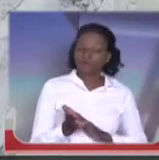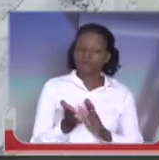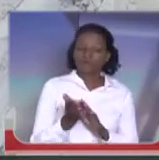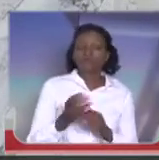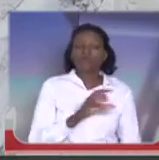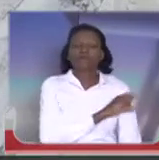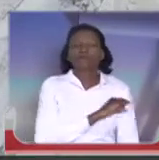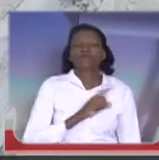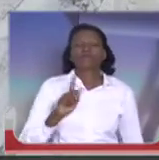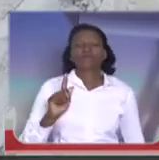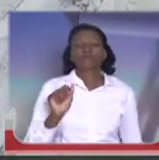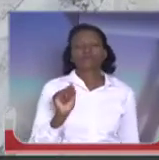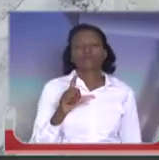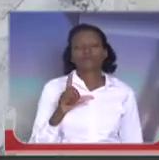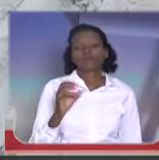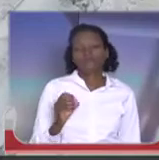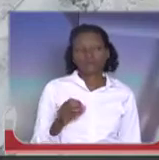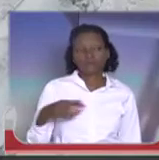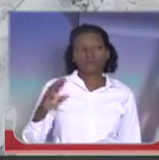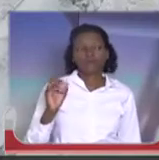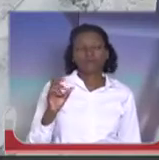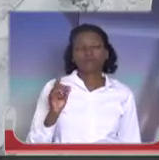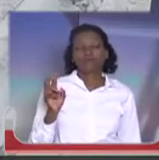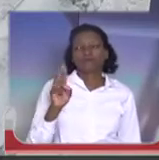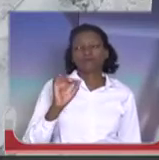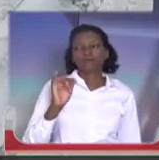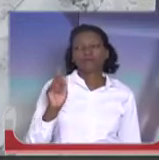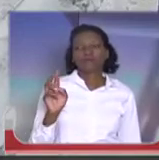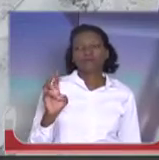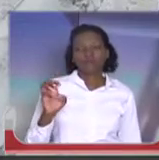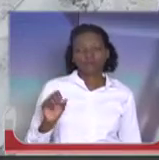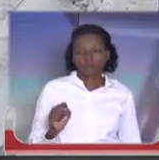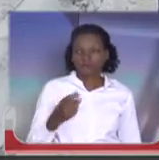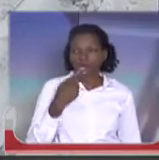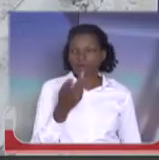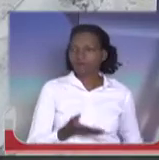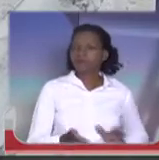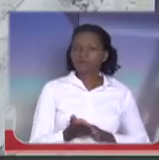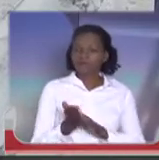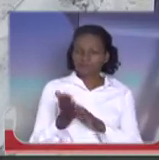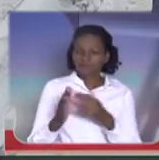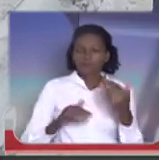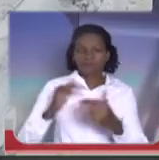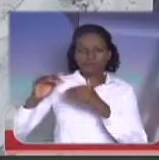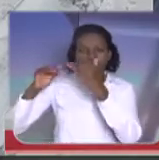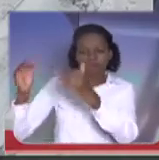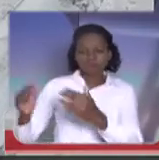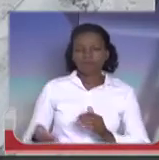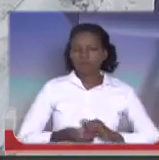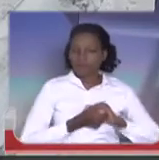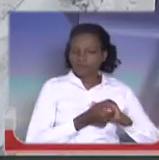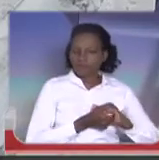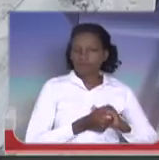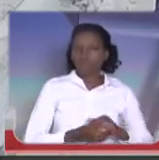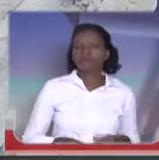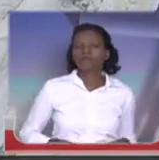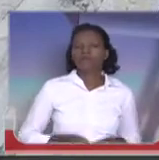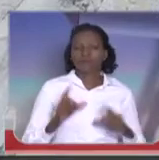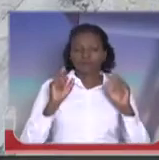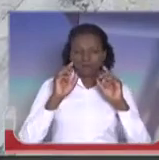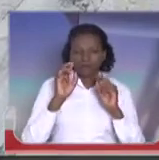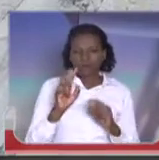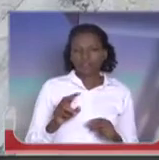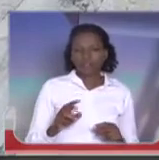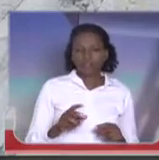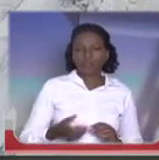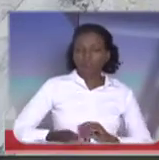desejar muito sucesso para ele. Vamos homenageá-lo aqui. Coronel Zé Paulo, anota esse nome por gentileza. Capitão Galo Rodrigues. Nós